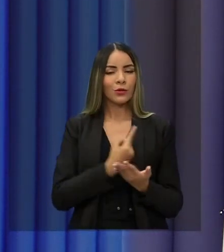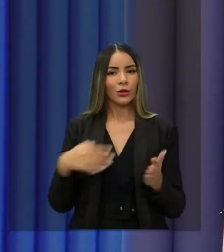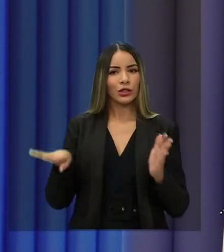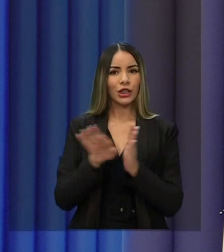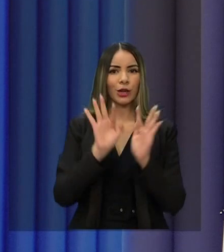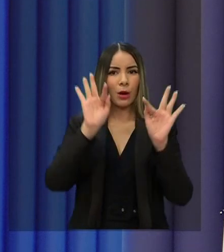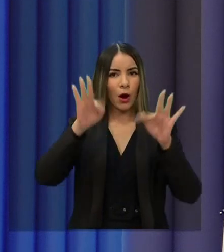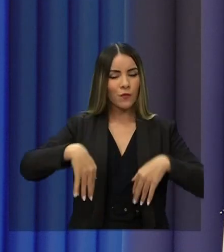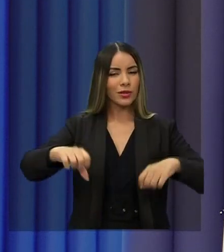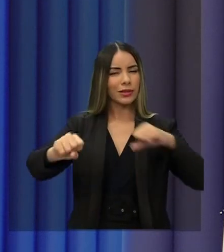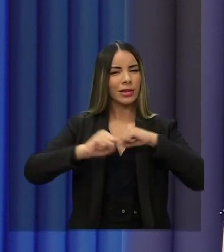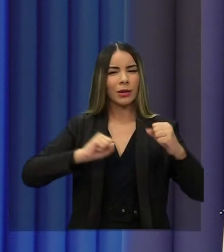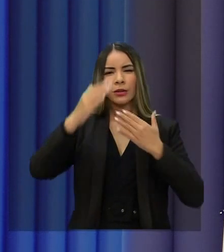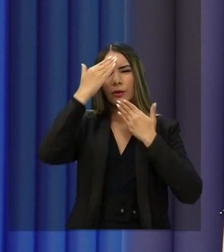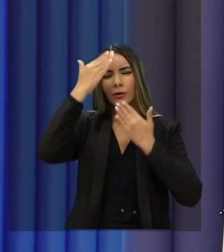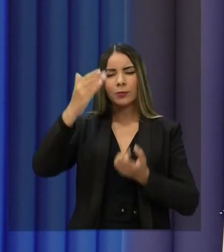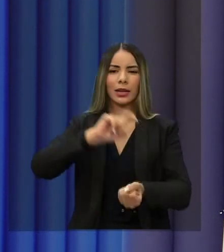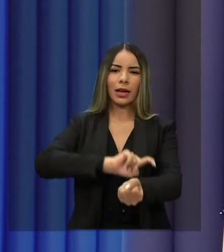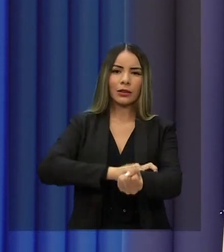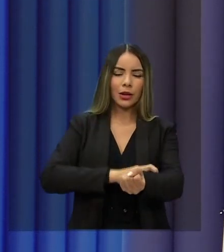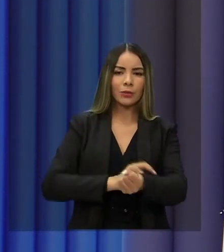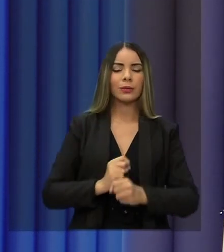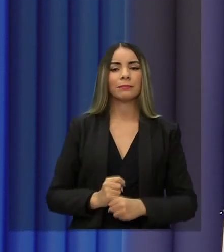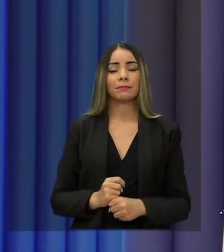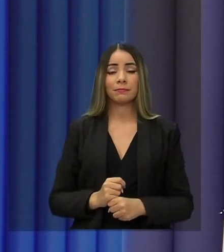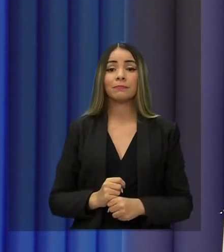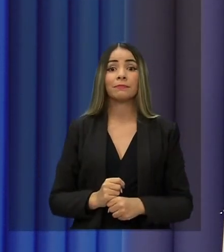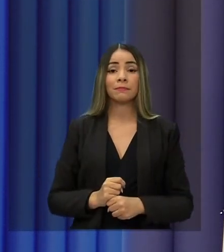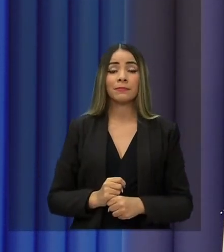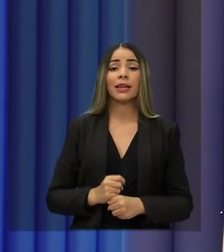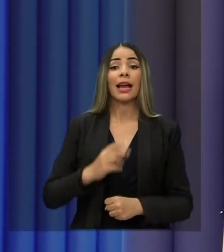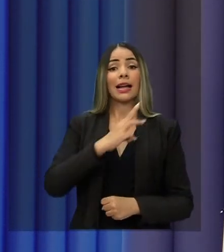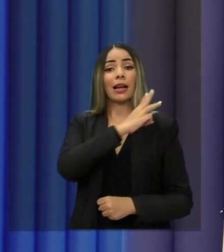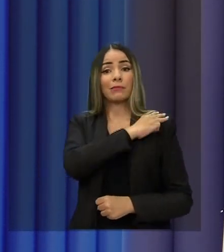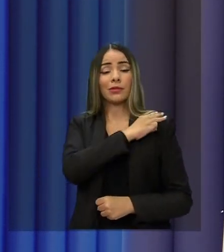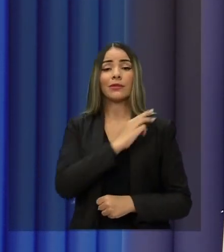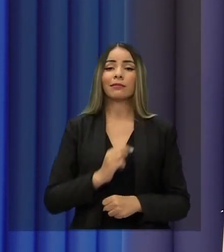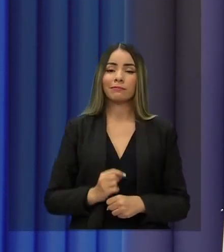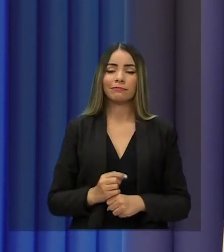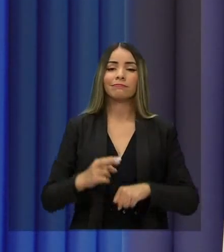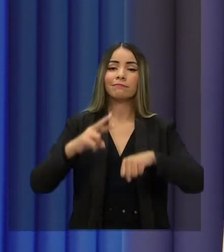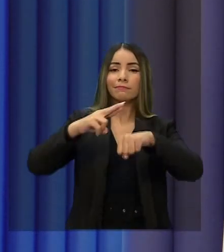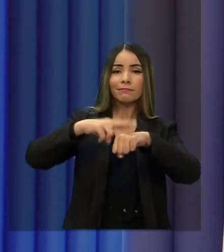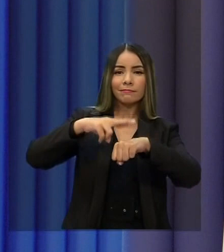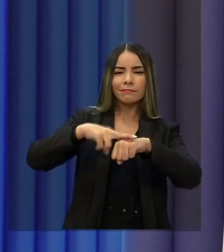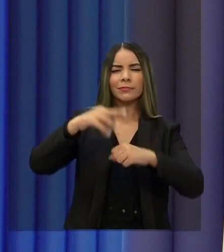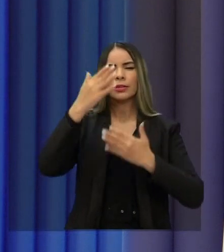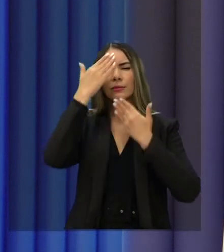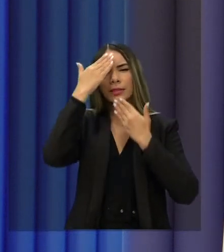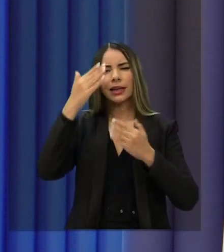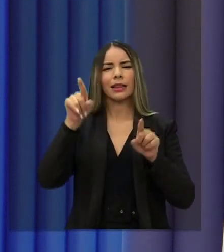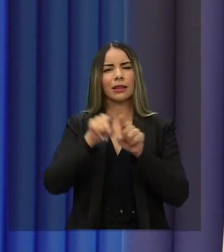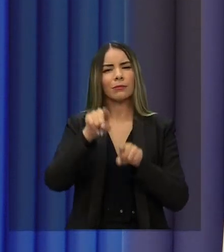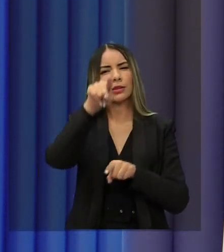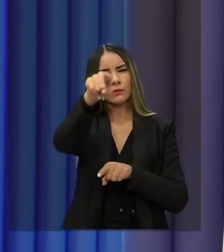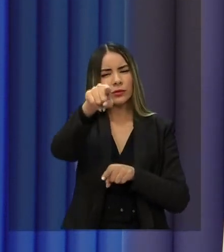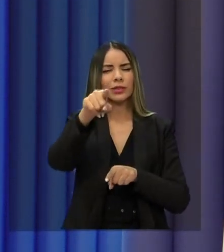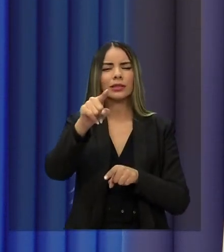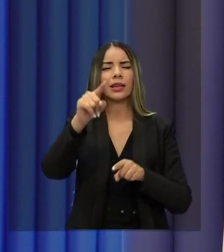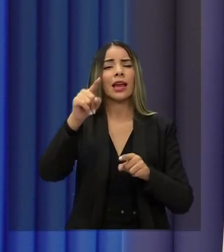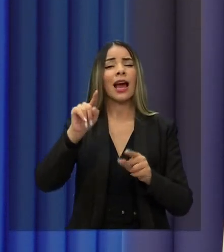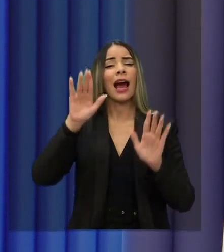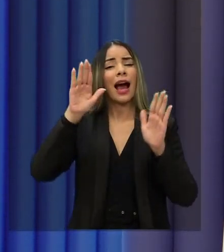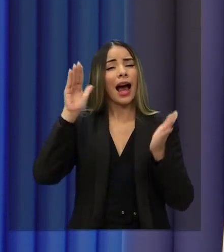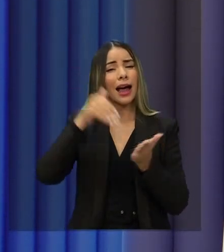debate. Obrigada, candidato Hermano de Freitas, candidato Capitão Wagner, candidato Roberto Cláudio. Obrigada também a você que ficou até